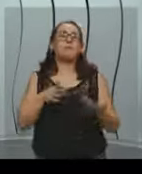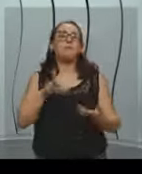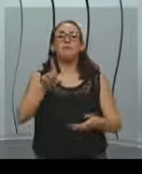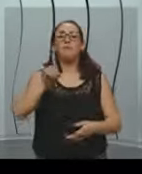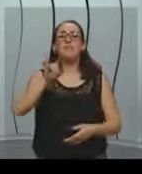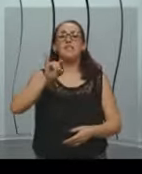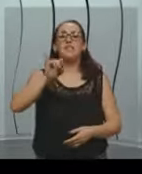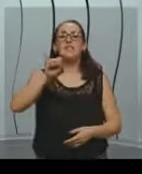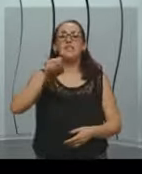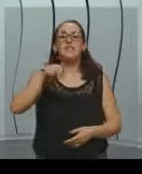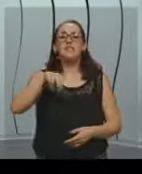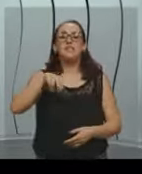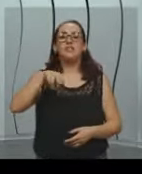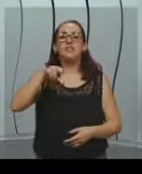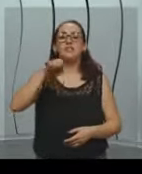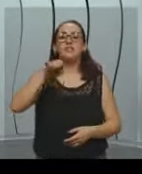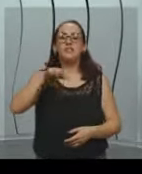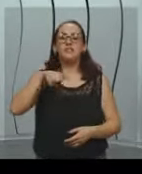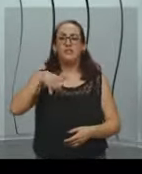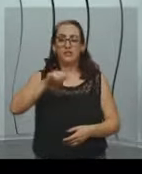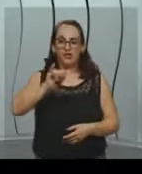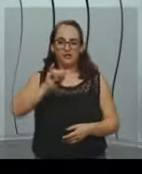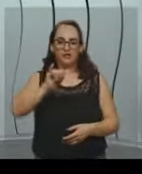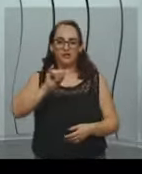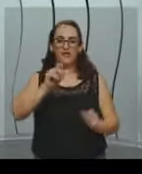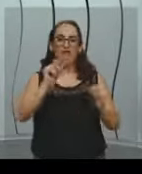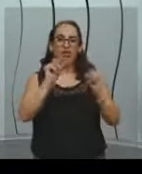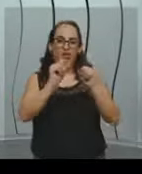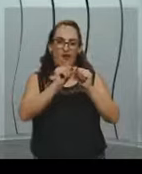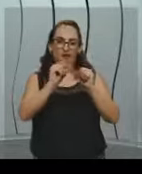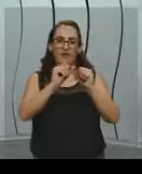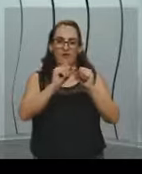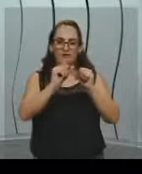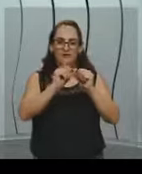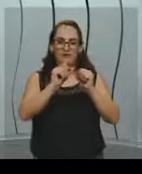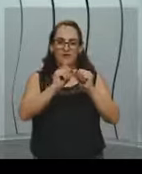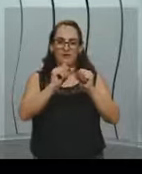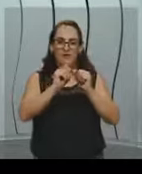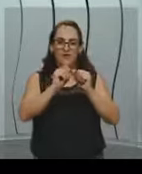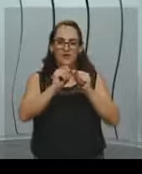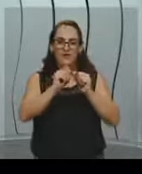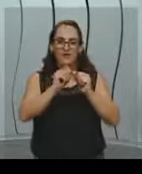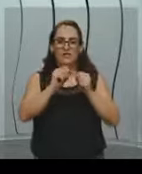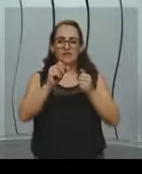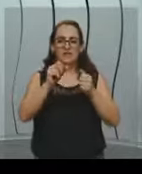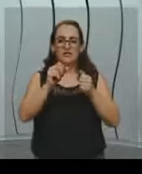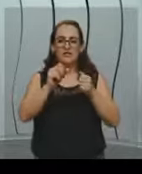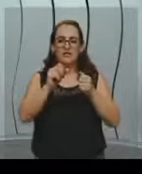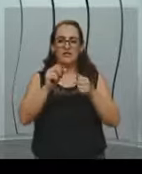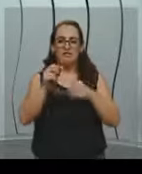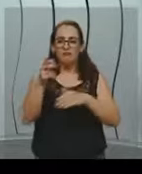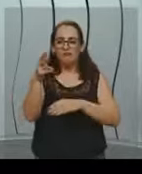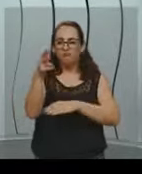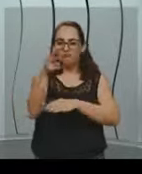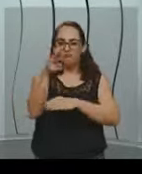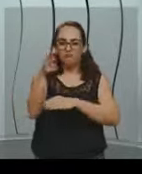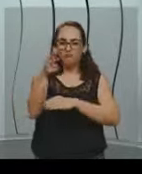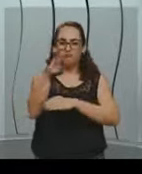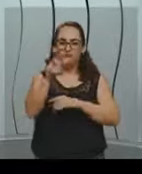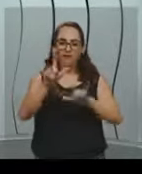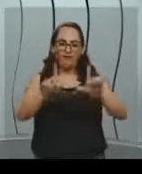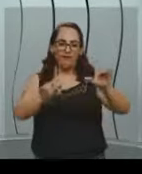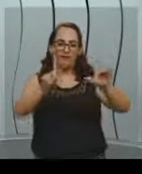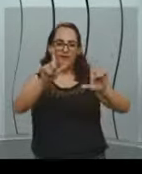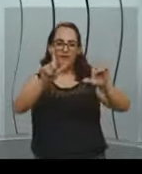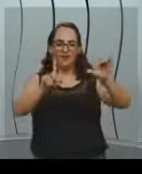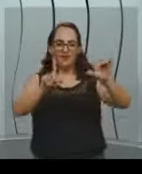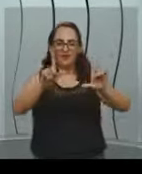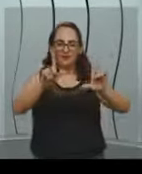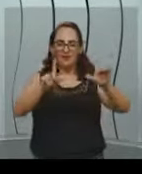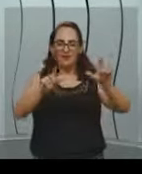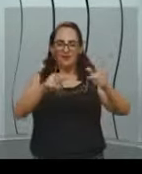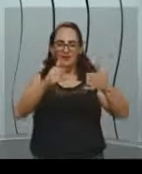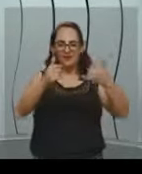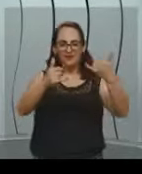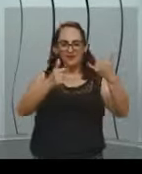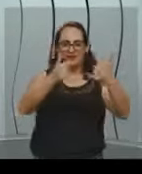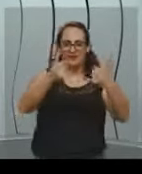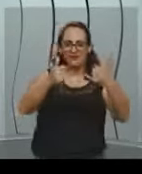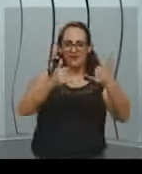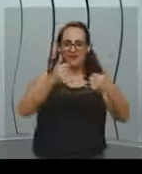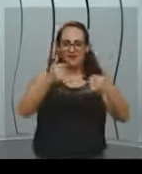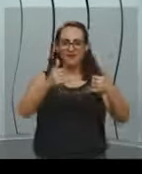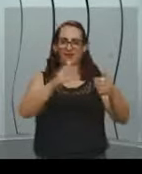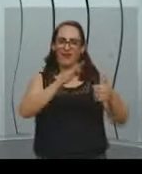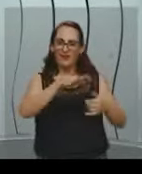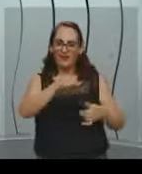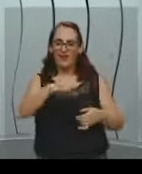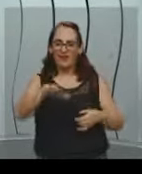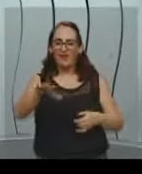desenho, ela demorou quatro anos e meio para ficar pronto, foi em torno de 500 e alguma coisa,